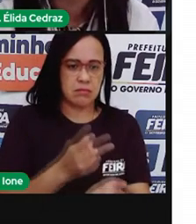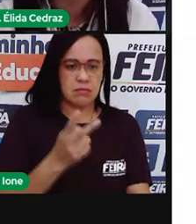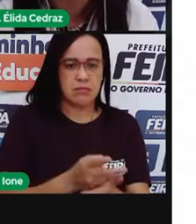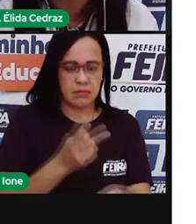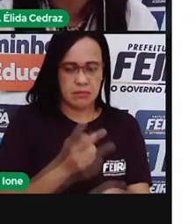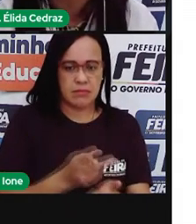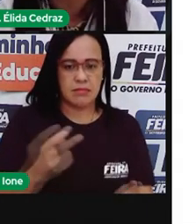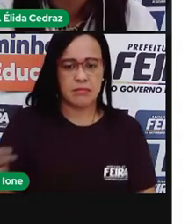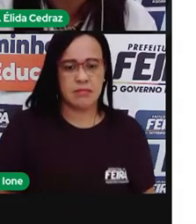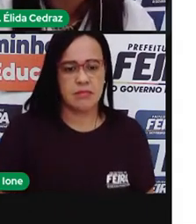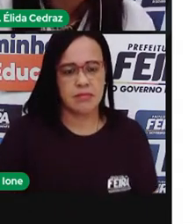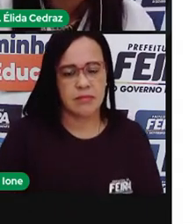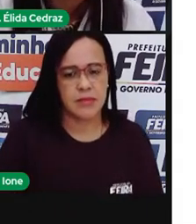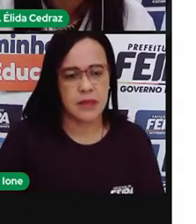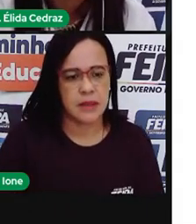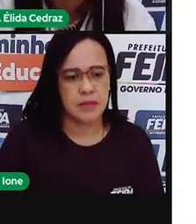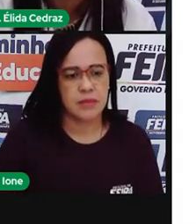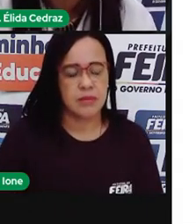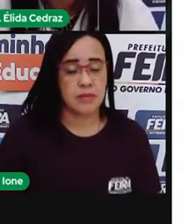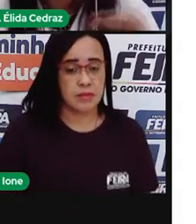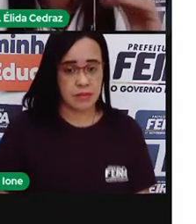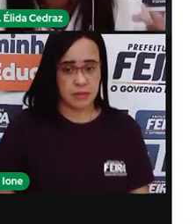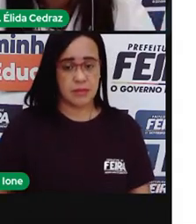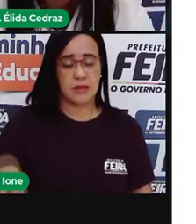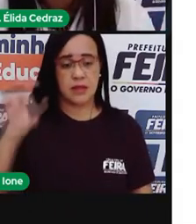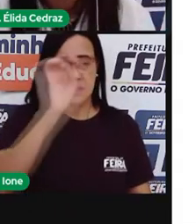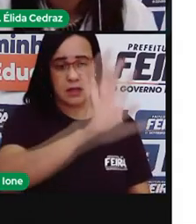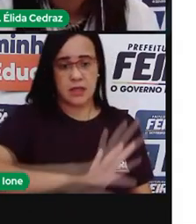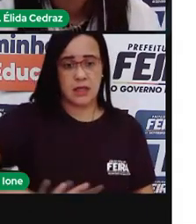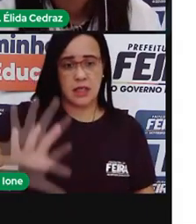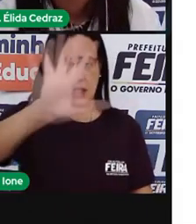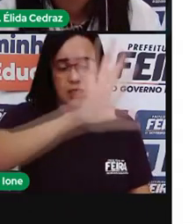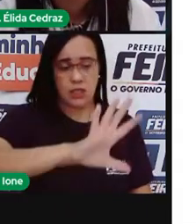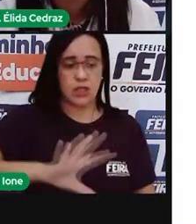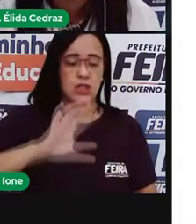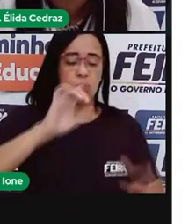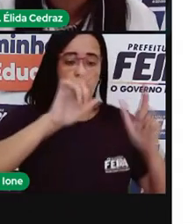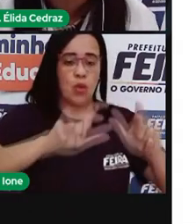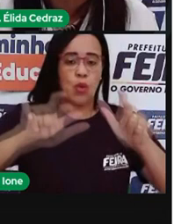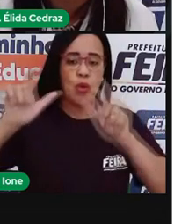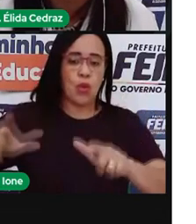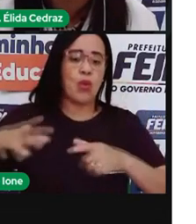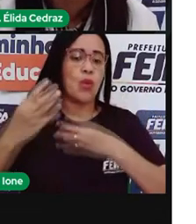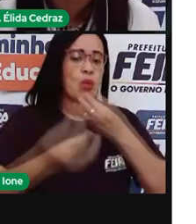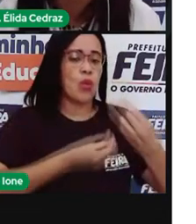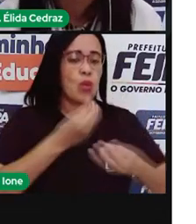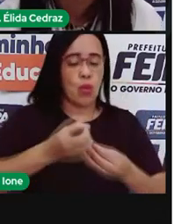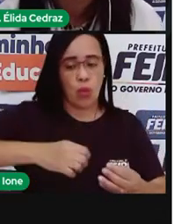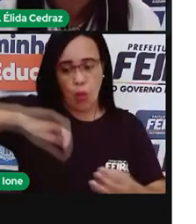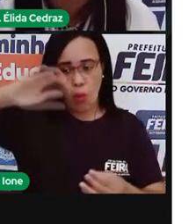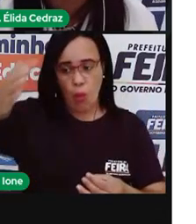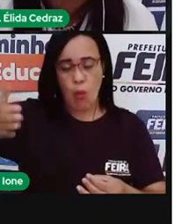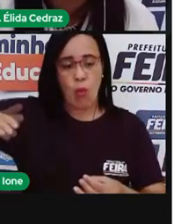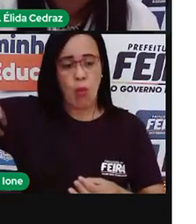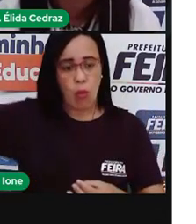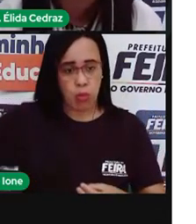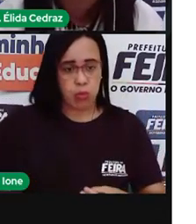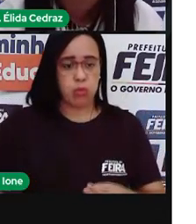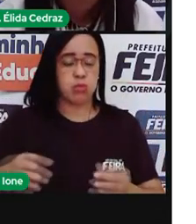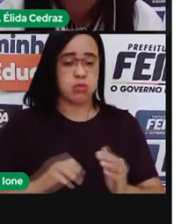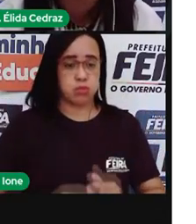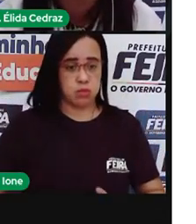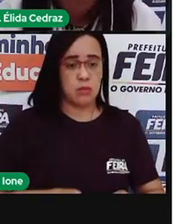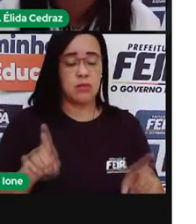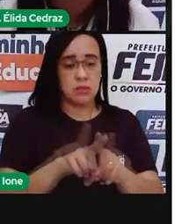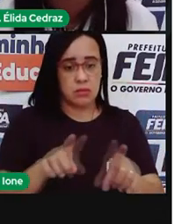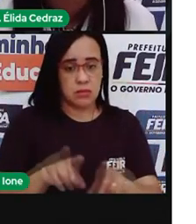esses tropicals de altitude são nas regiões onde tem as serras, as montanhas, onde faz um pouco mais